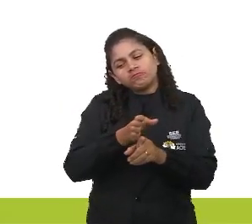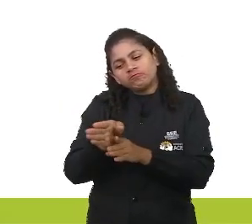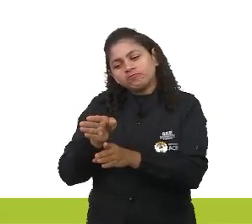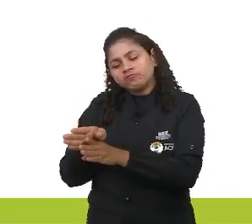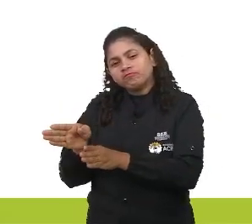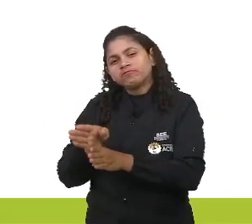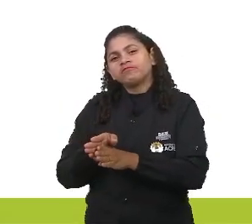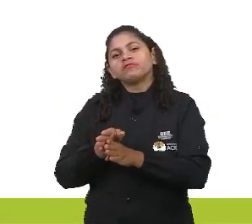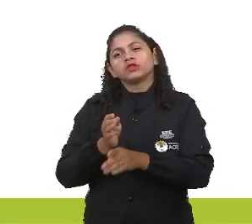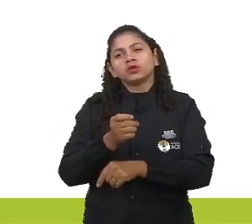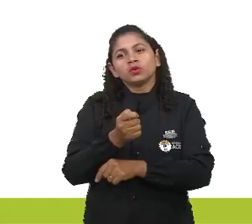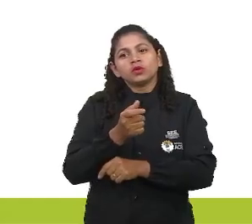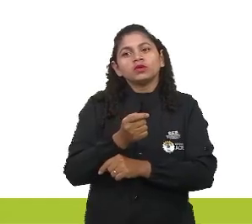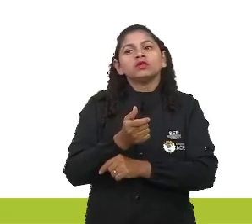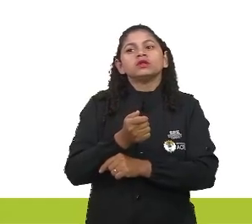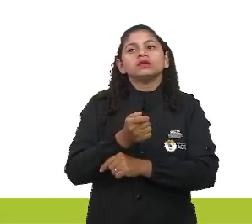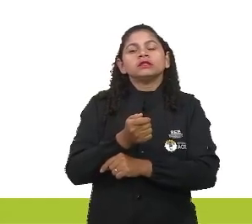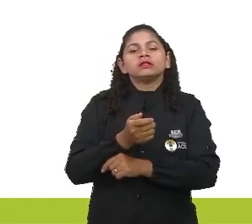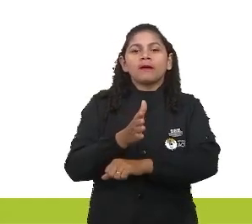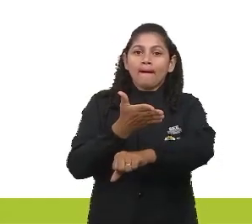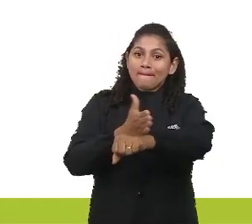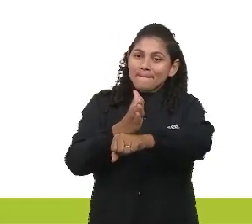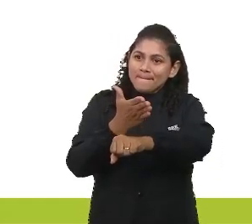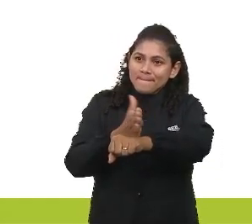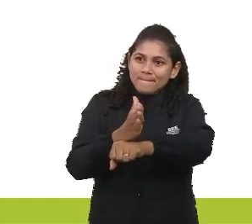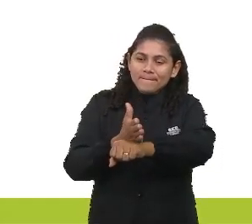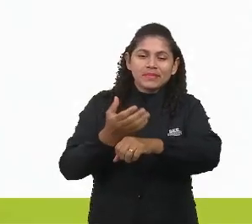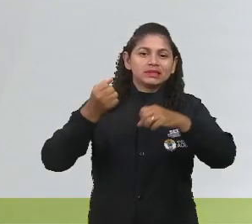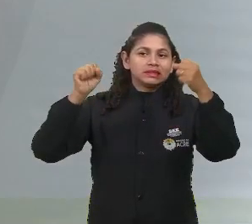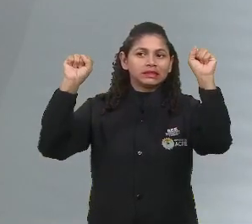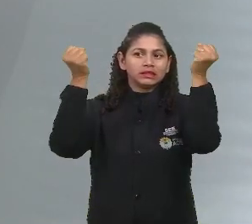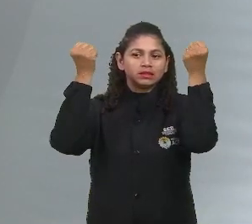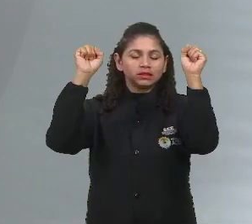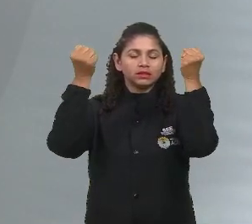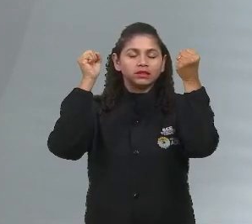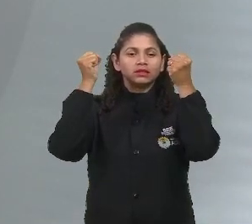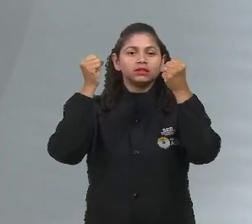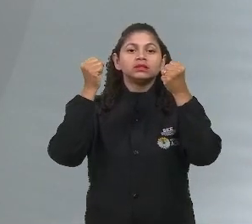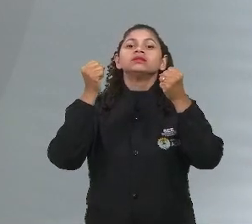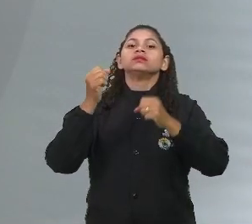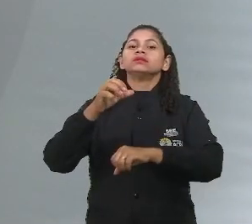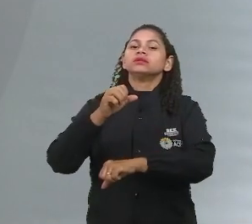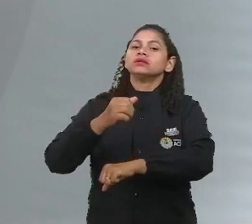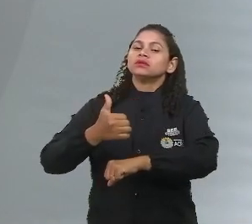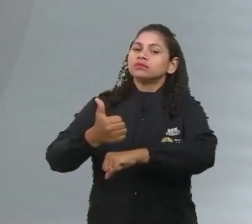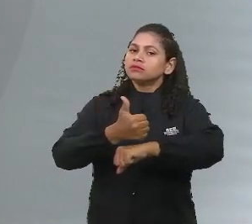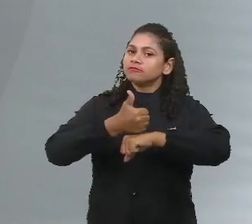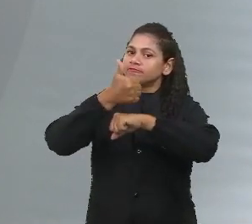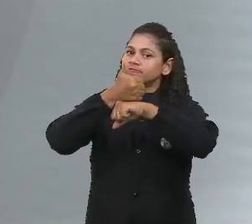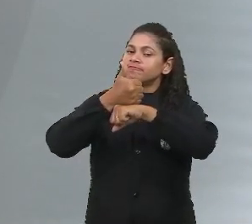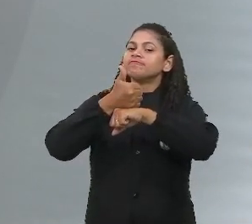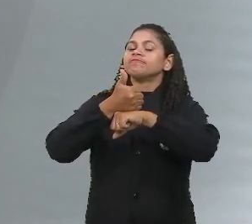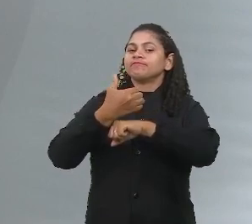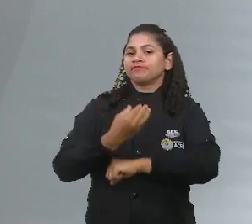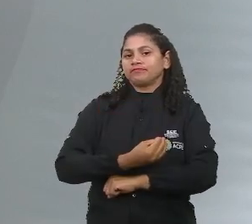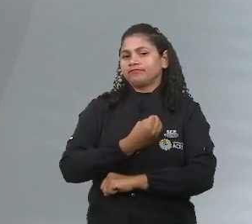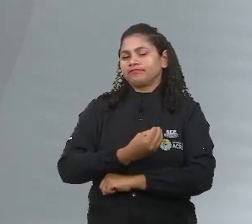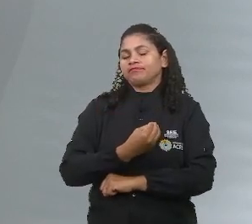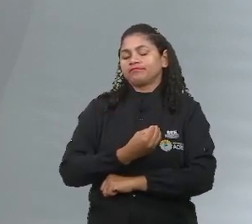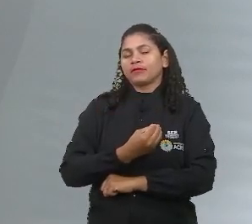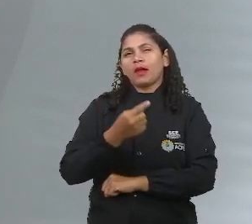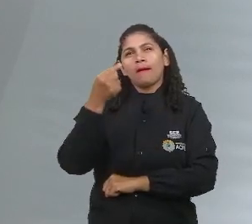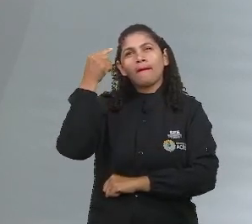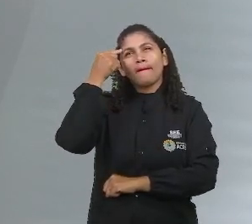prática de exercícios físicos na manutenção da qualidade de vida. Pensa quão belíssimo seria